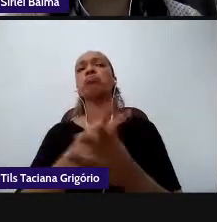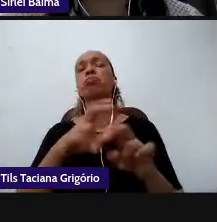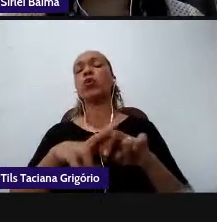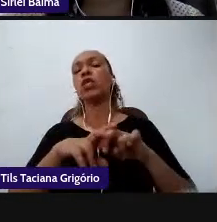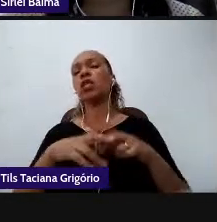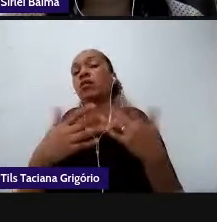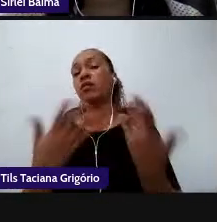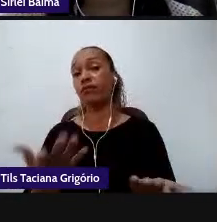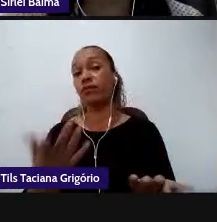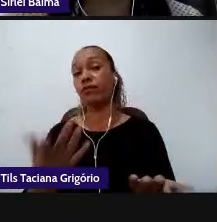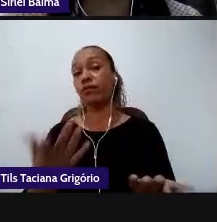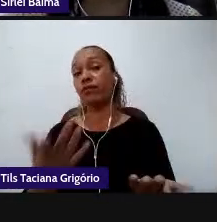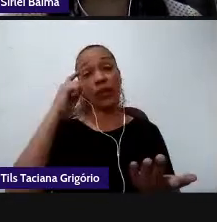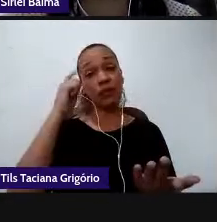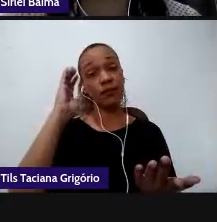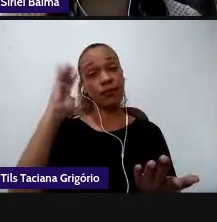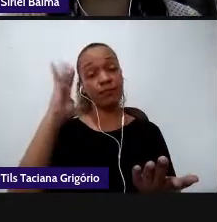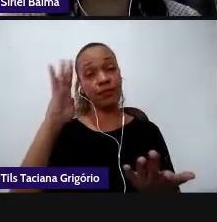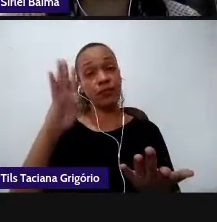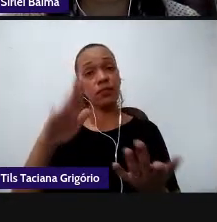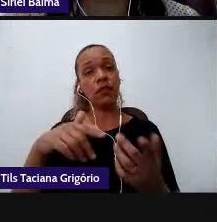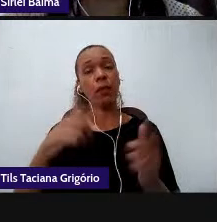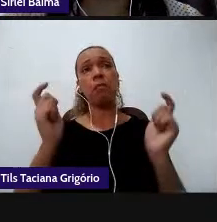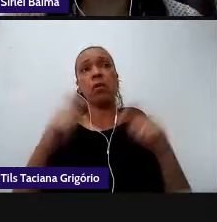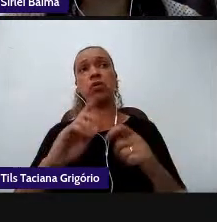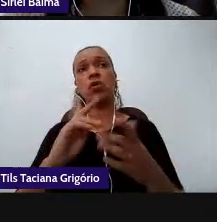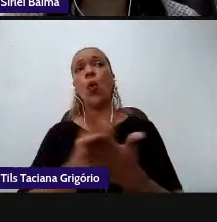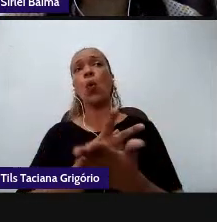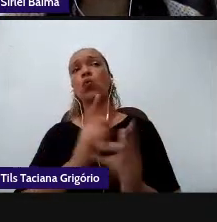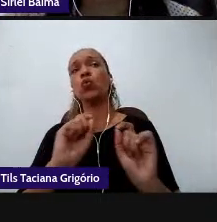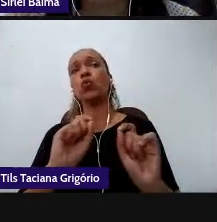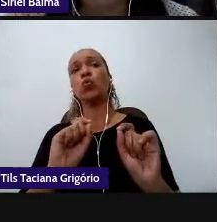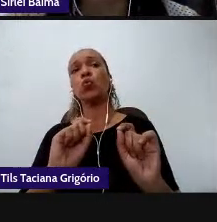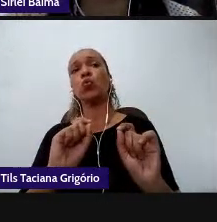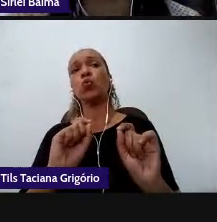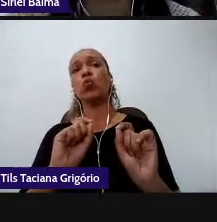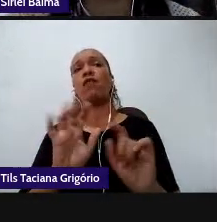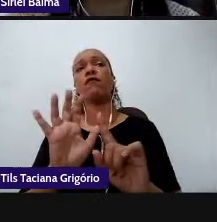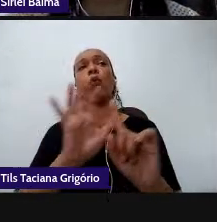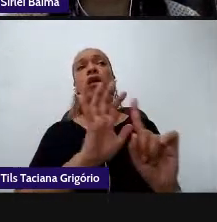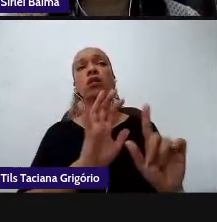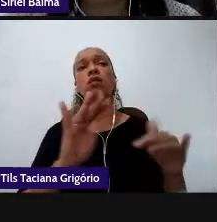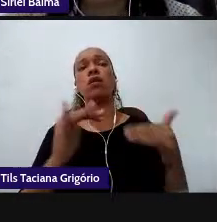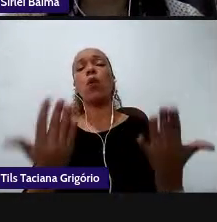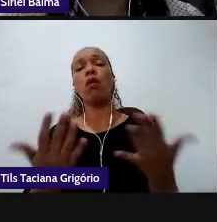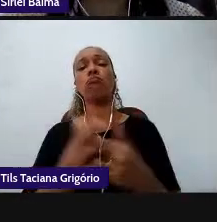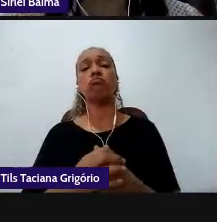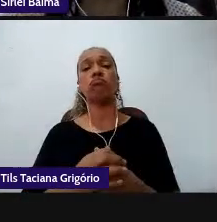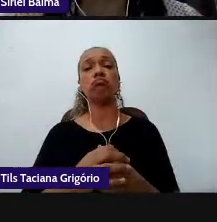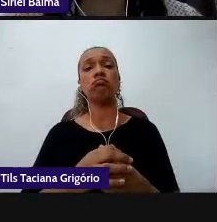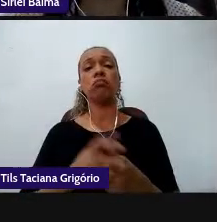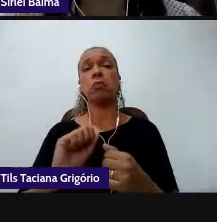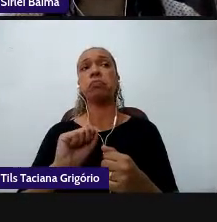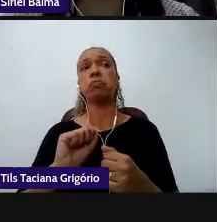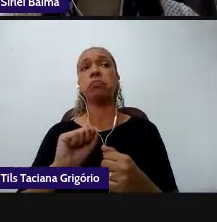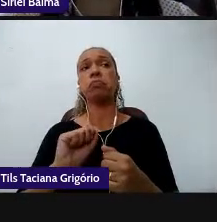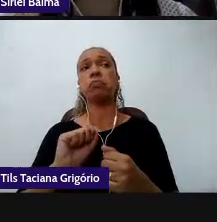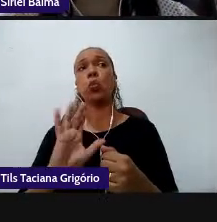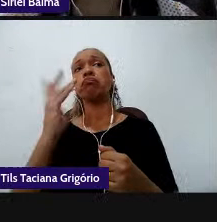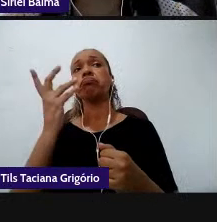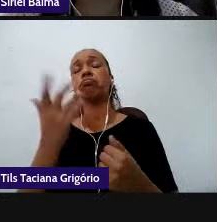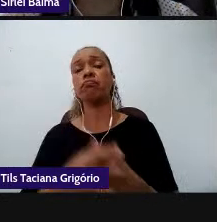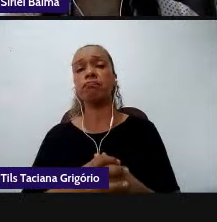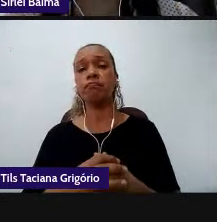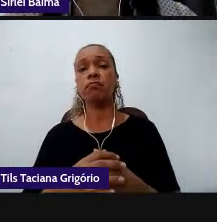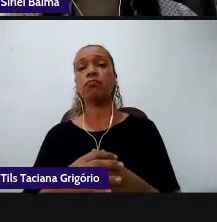qual é o efeito disso quais são as consequências o que deve prevalecer se